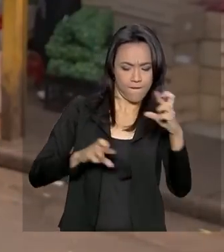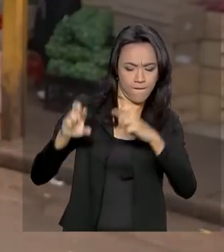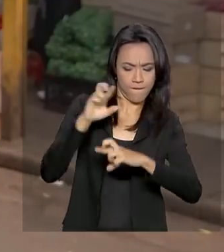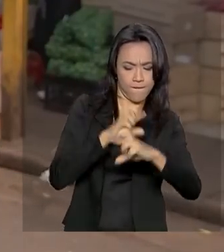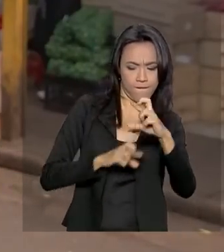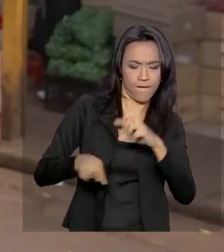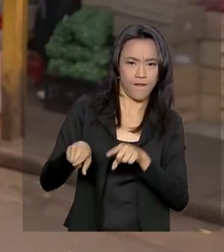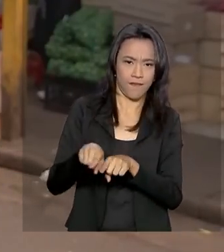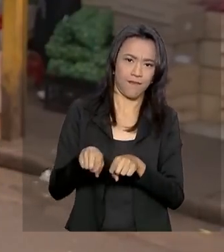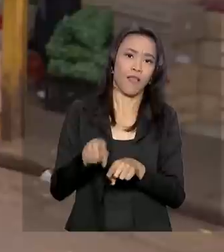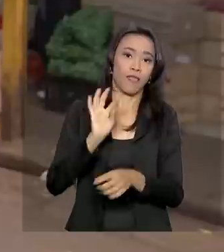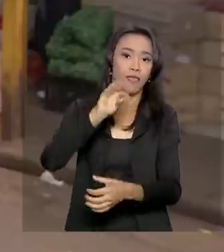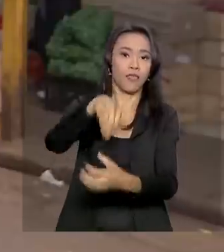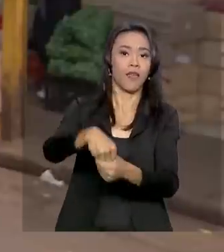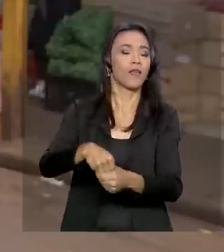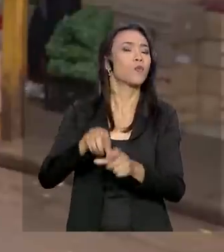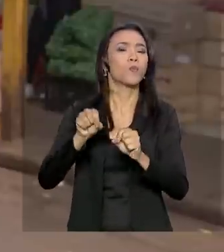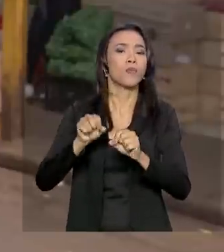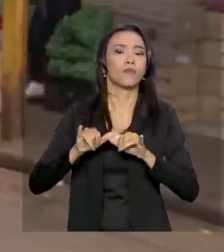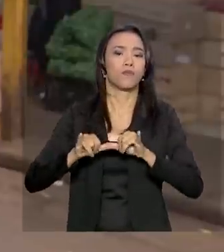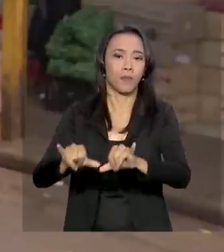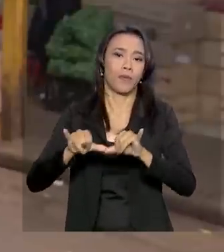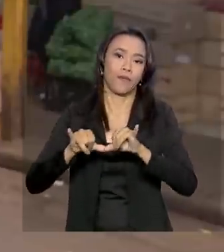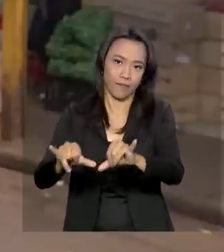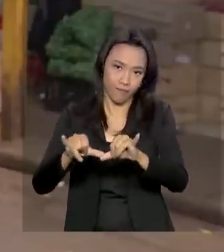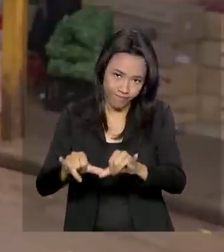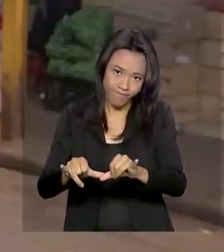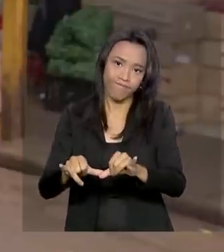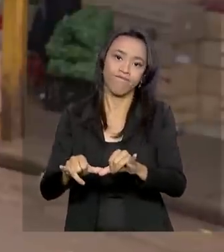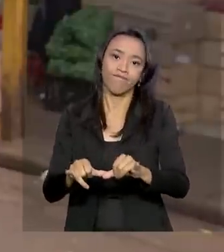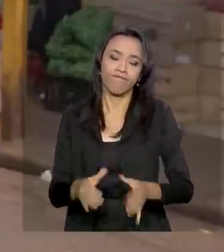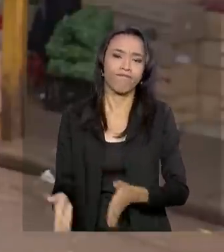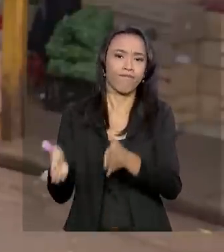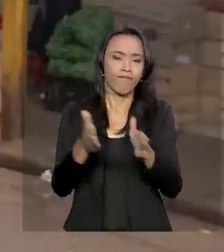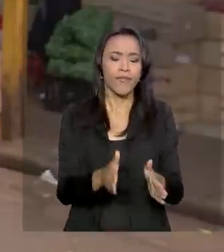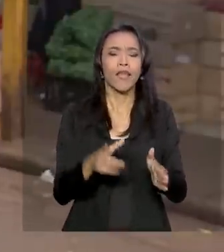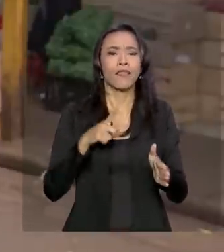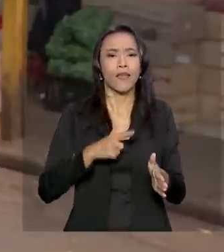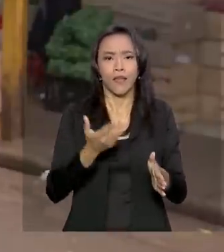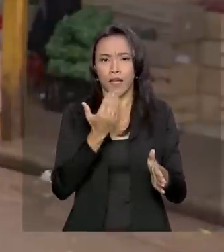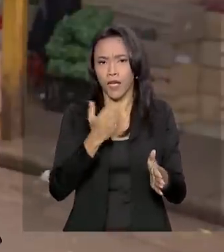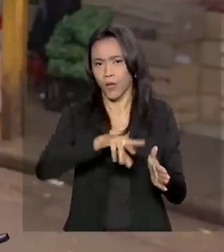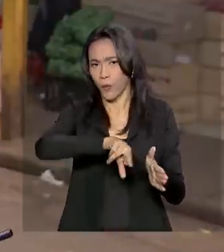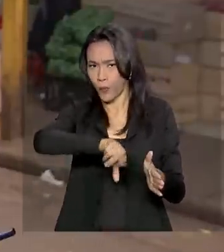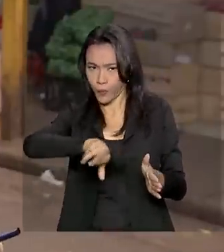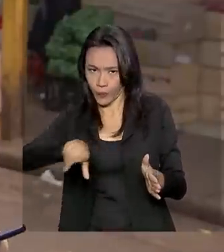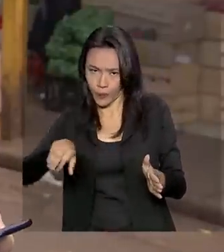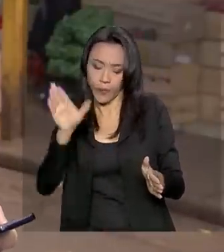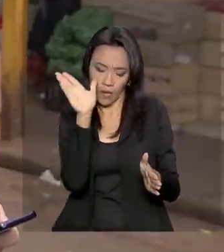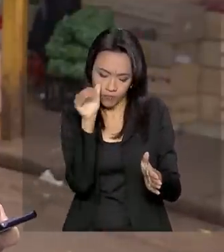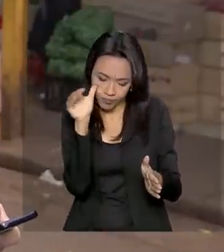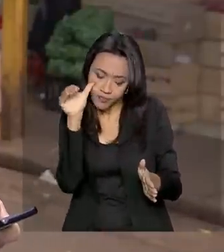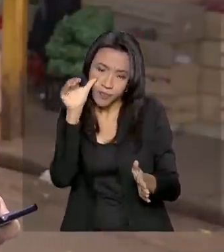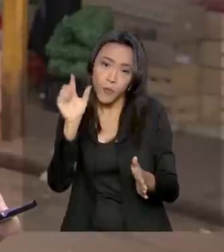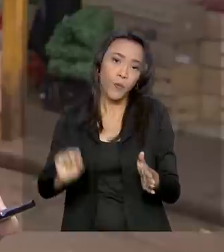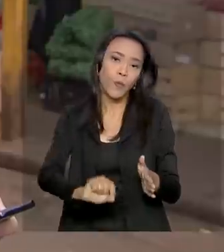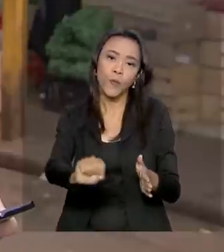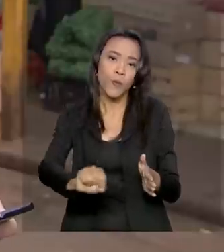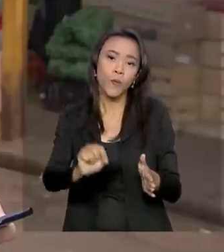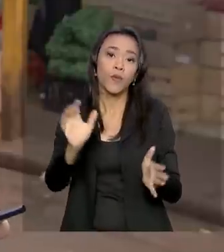dentro dos supermercados. Entre os alimentos que estão sendo averiguados estão